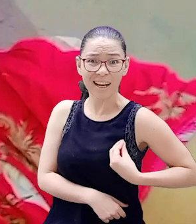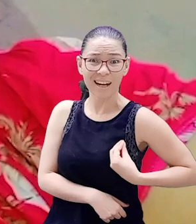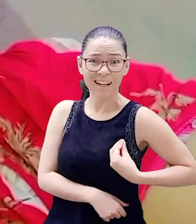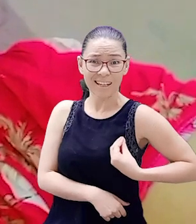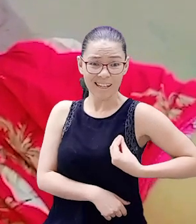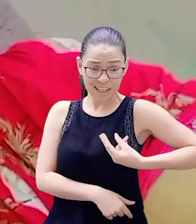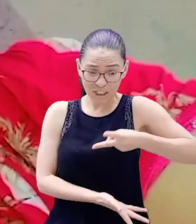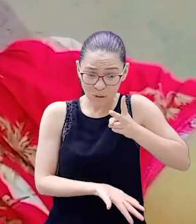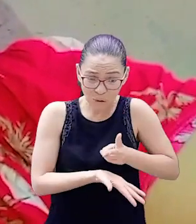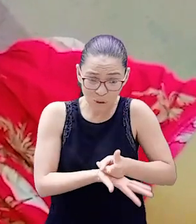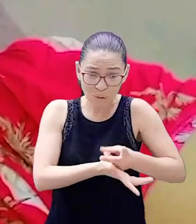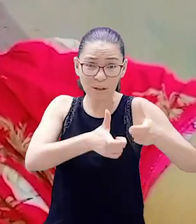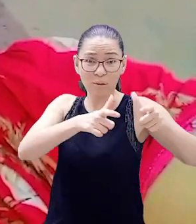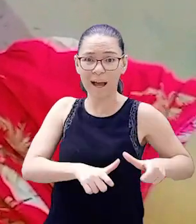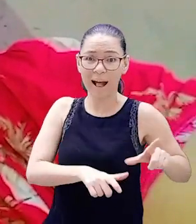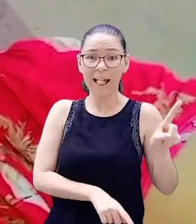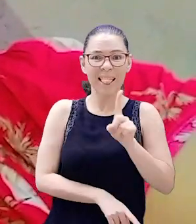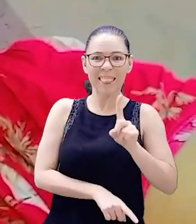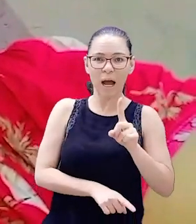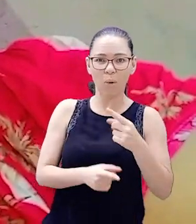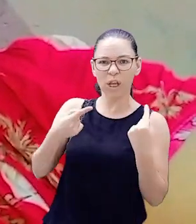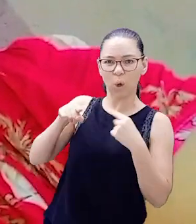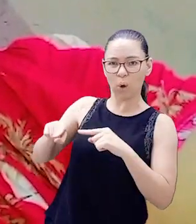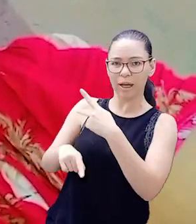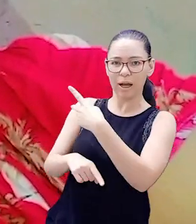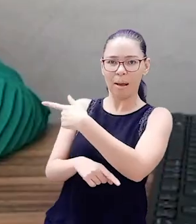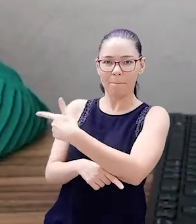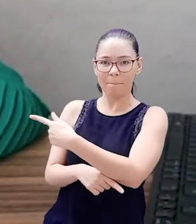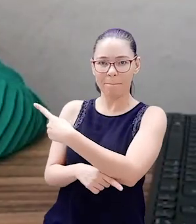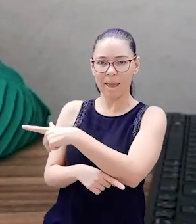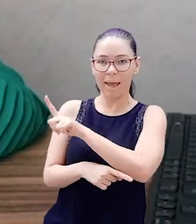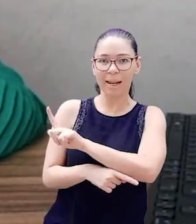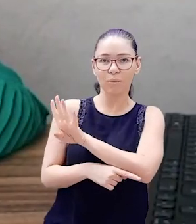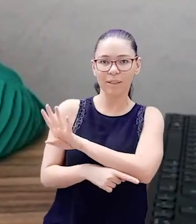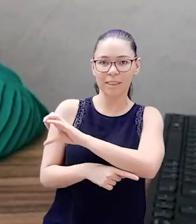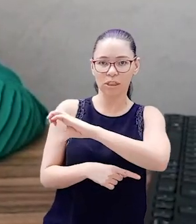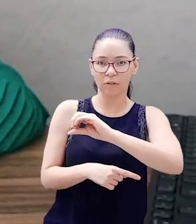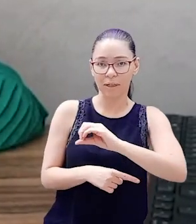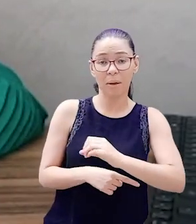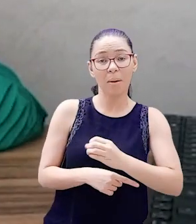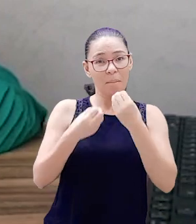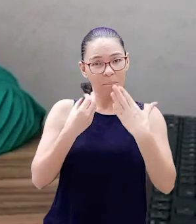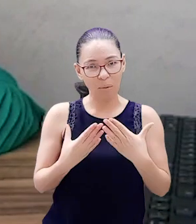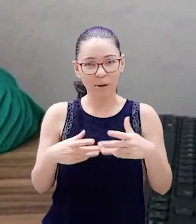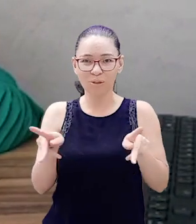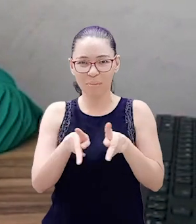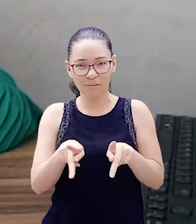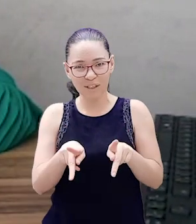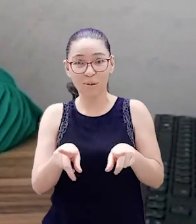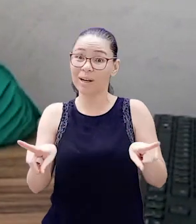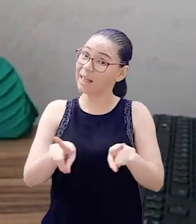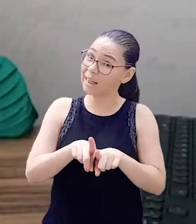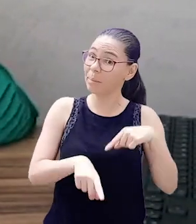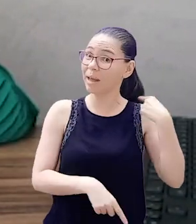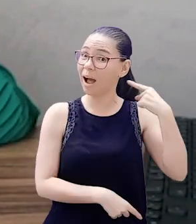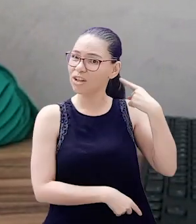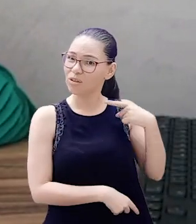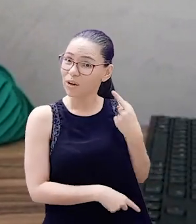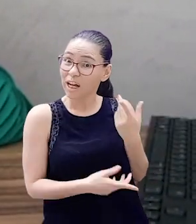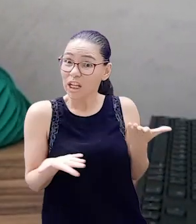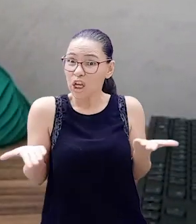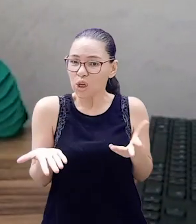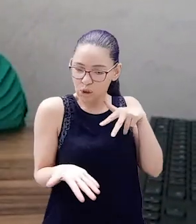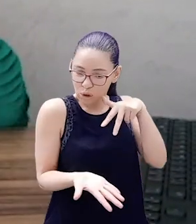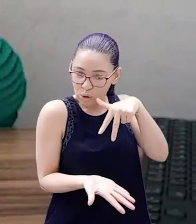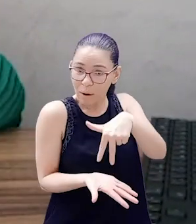e permanência. Diga não ao PL 490. Olá, meu nome é Paula Rocha, sou professora e advogada. E o motivo